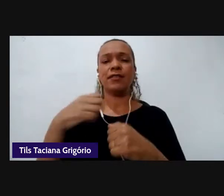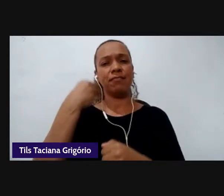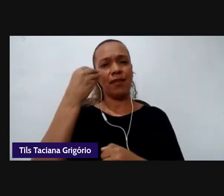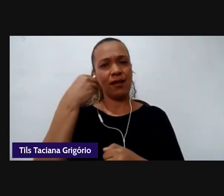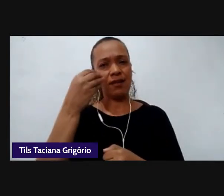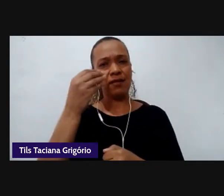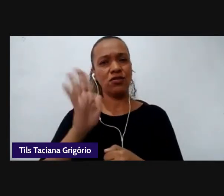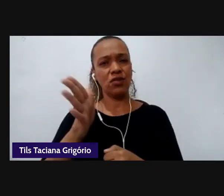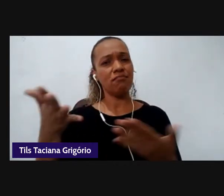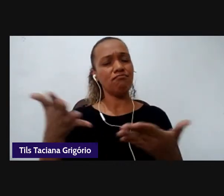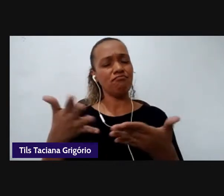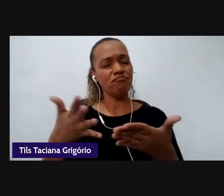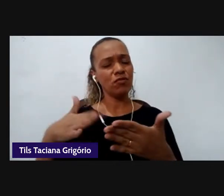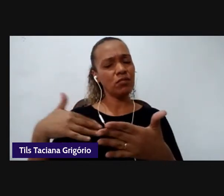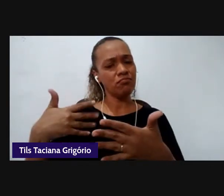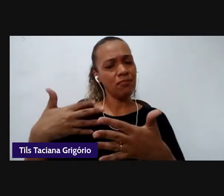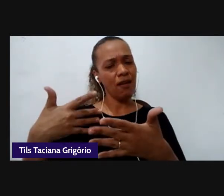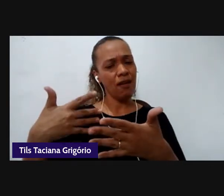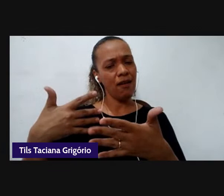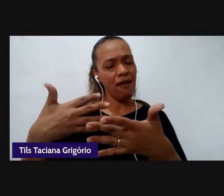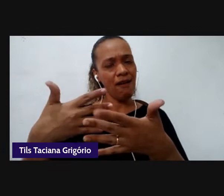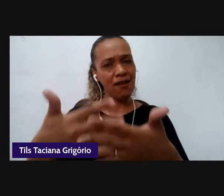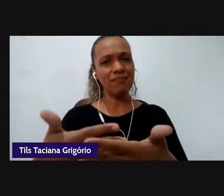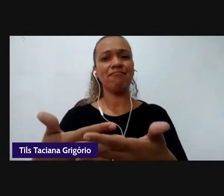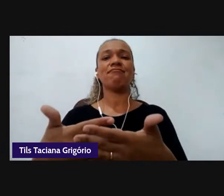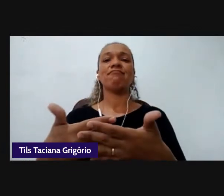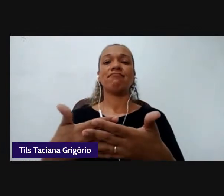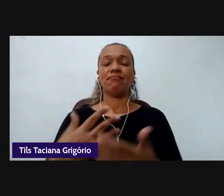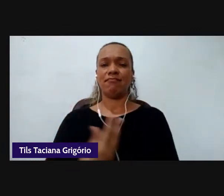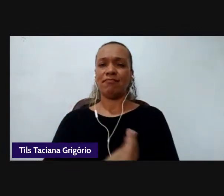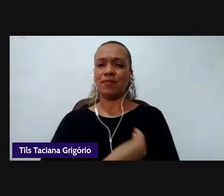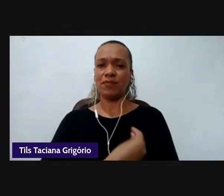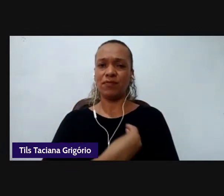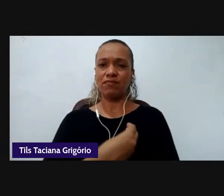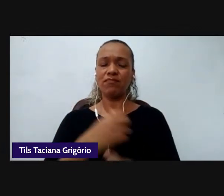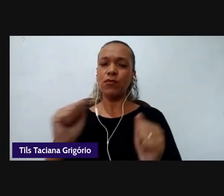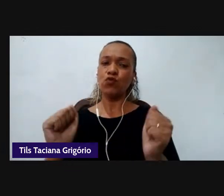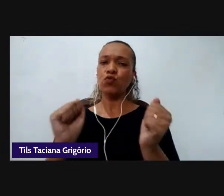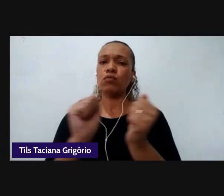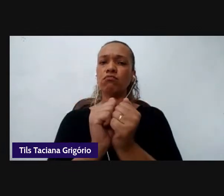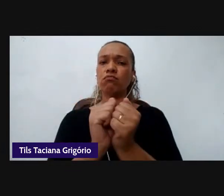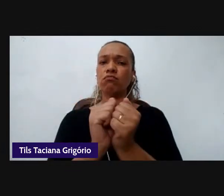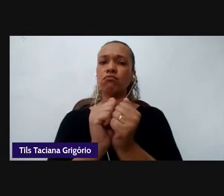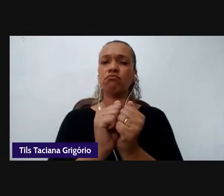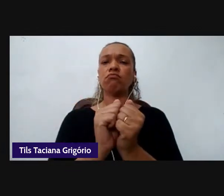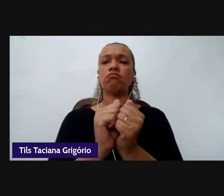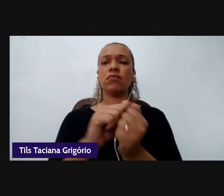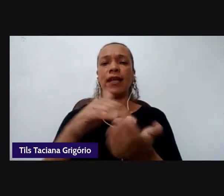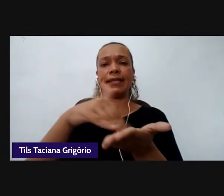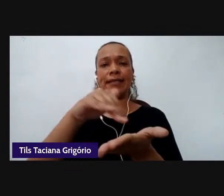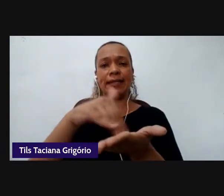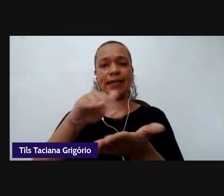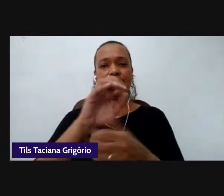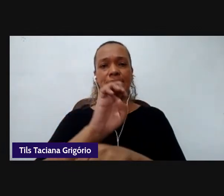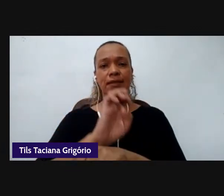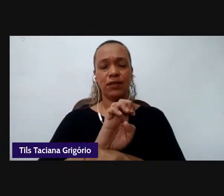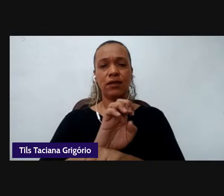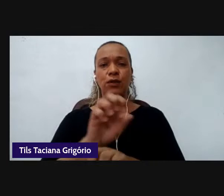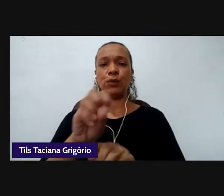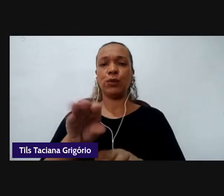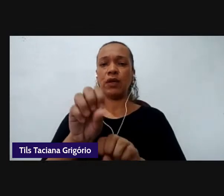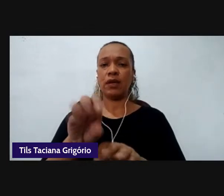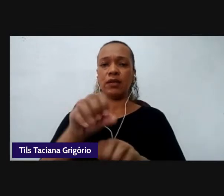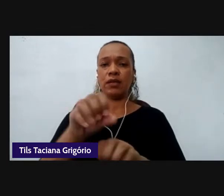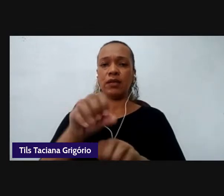caminhada agora atuando junto ao Secretaria de Estado de Educação do Amazonas,